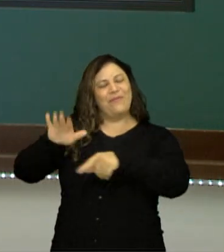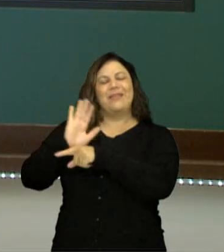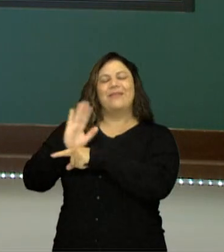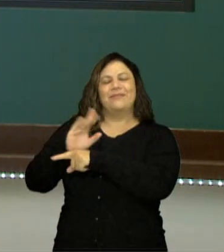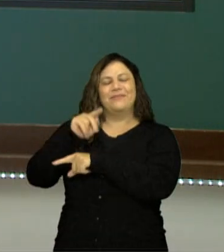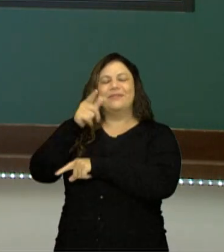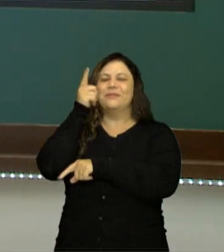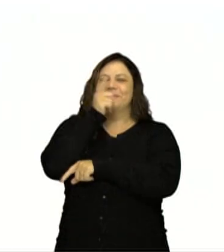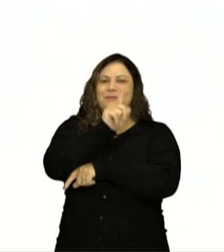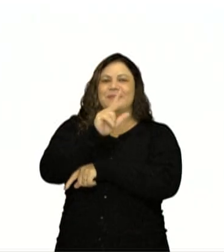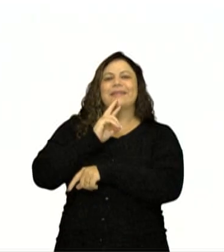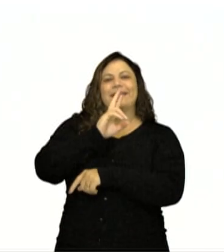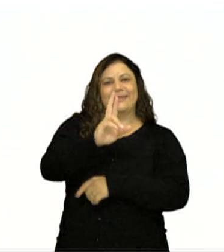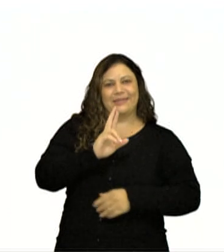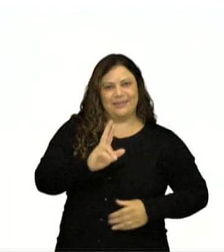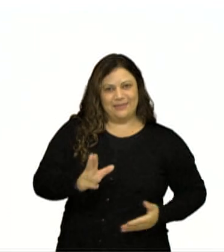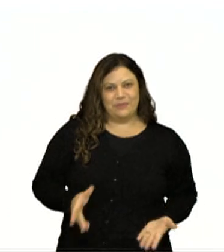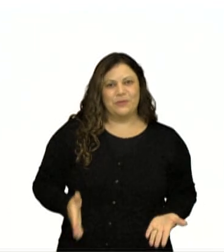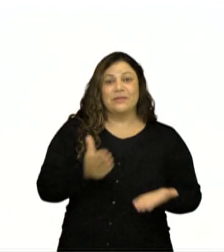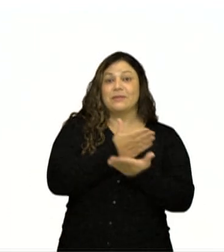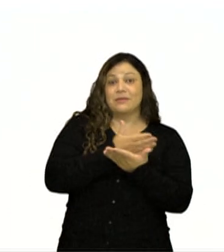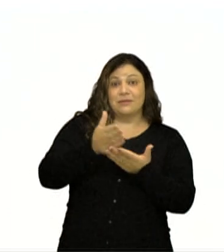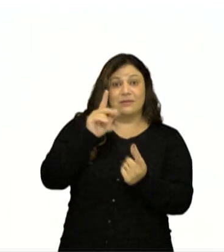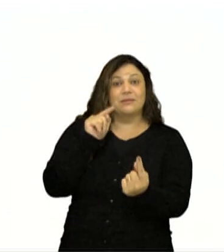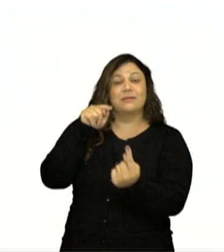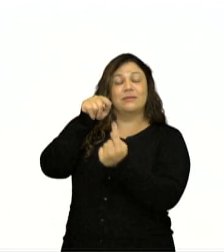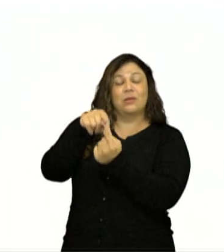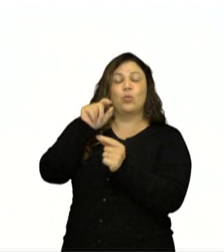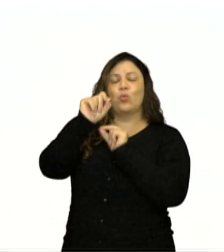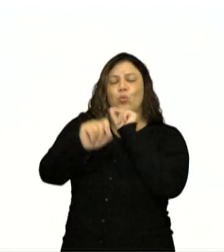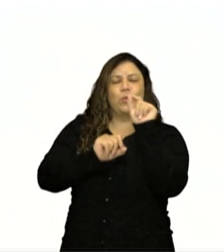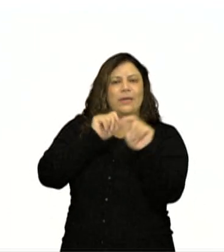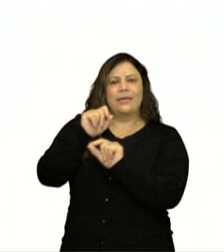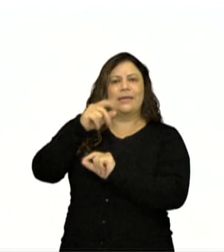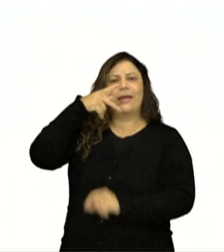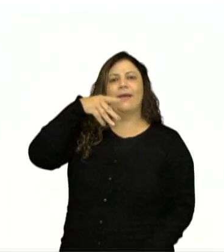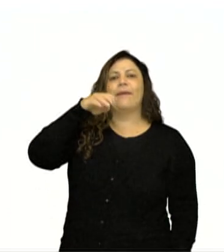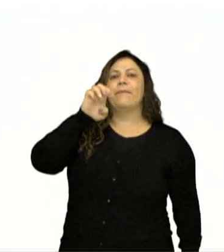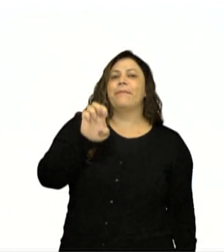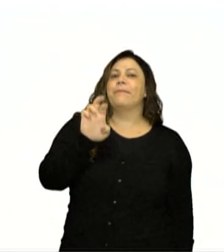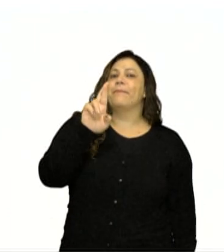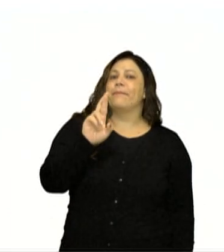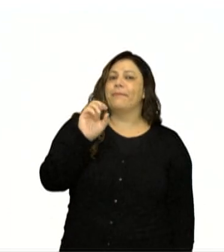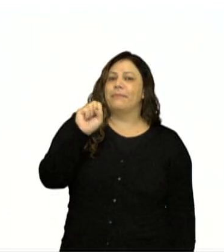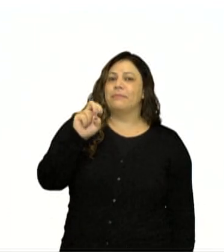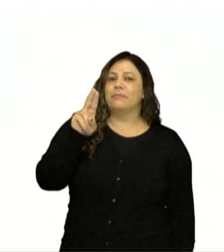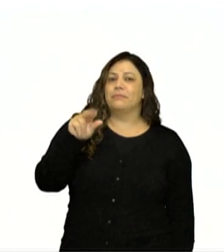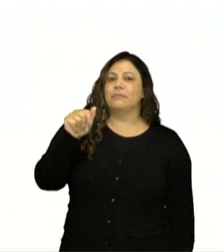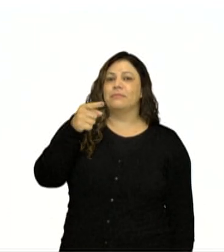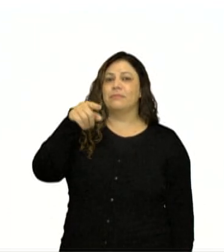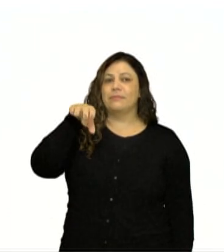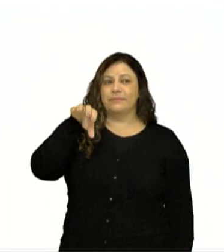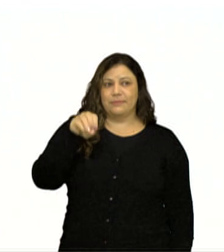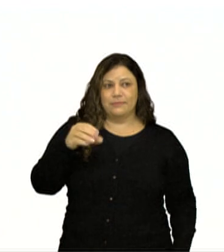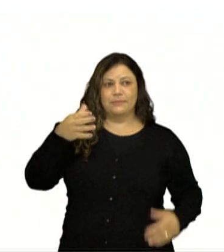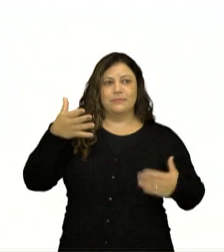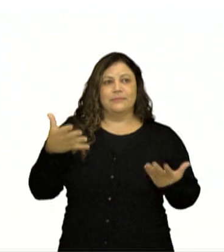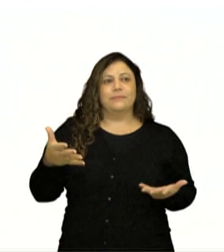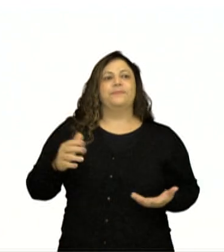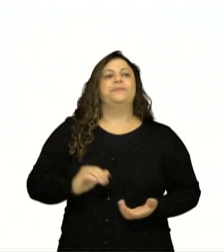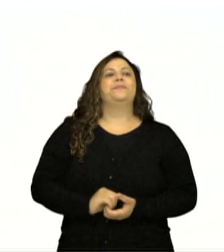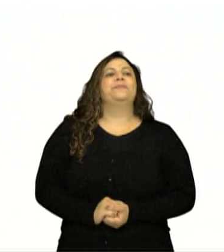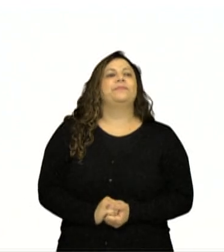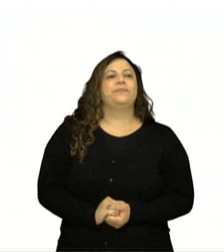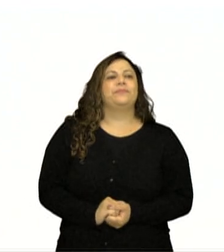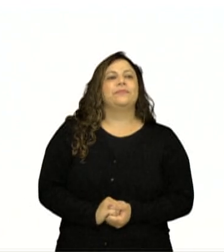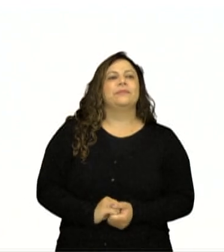perguntas. Vamos começar definindo persuasão. O que é então esse recurso de persuasão? É